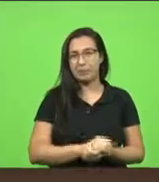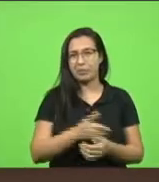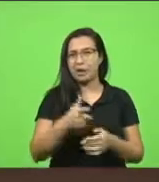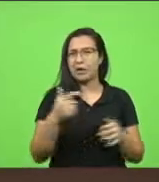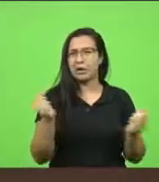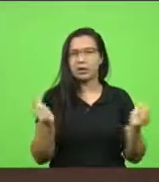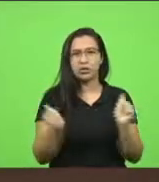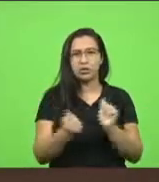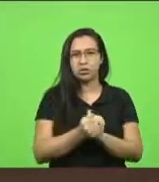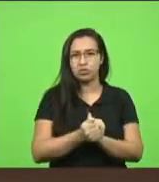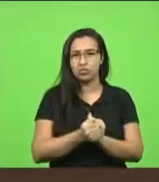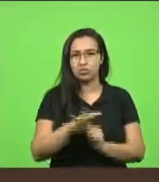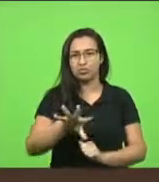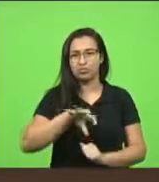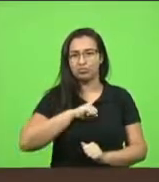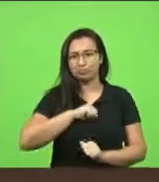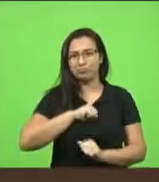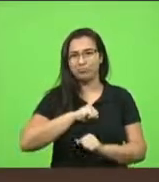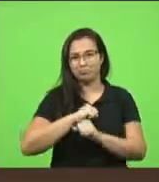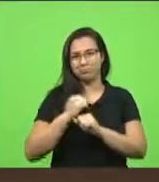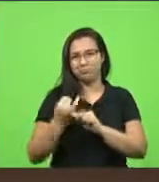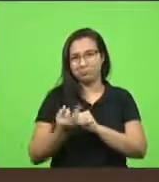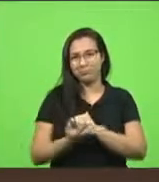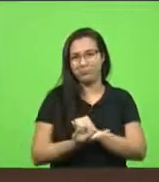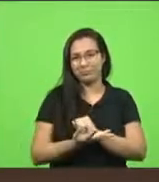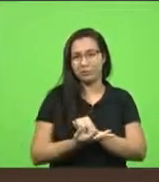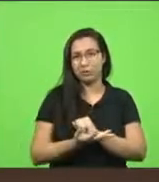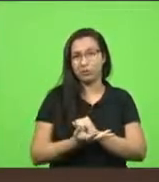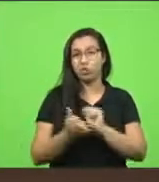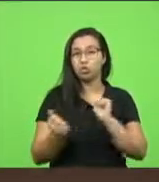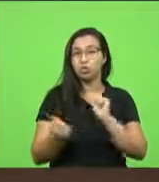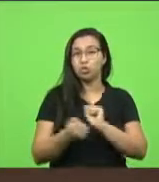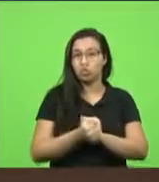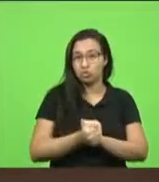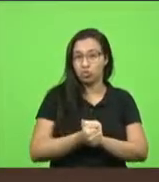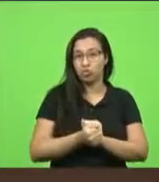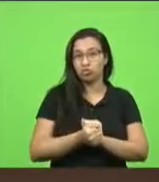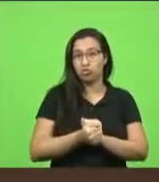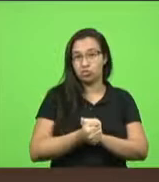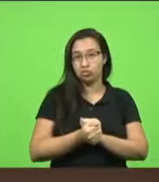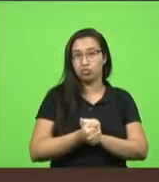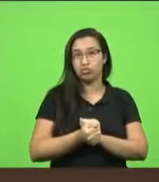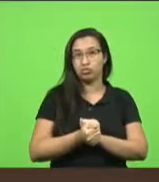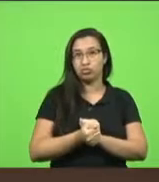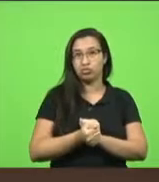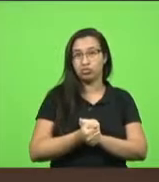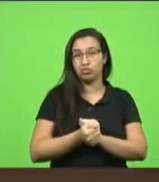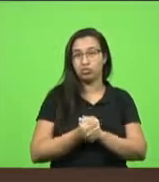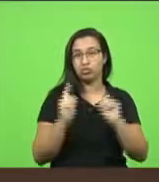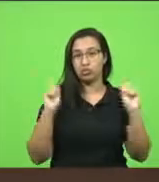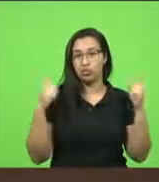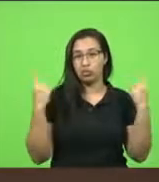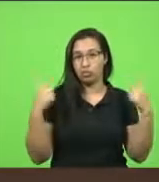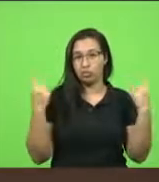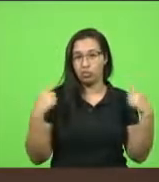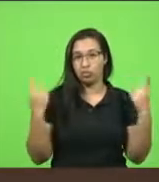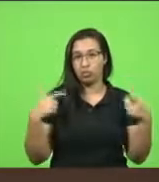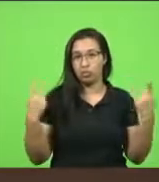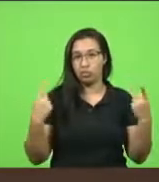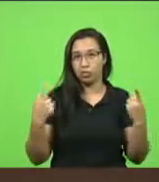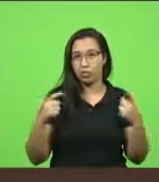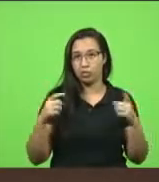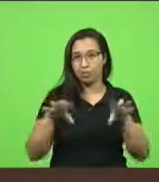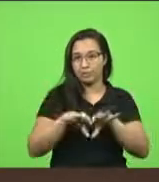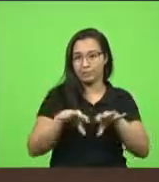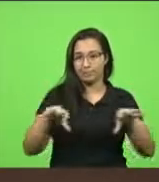foram infectados juntos, seguiram juntos, um numa ambulância do SAMU, outro na outra ambulância